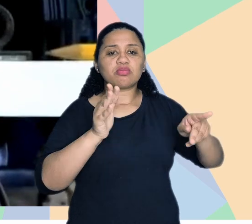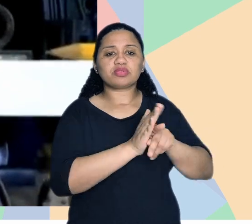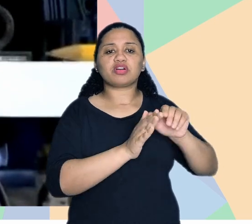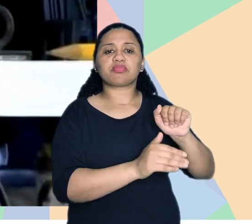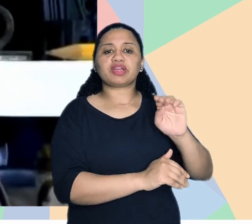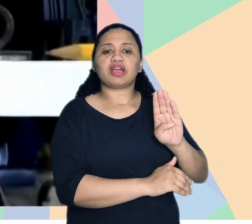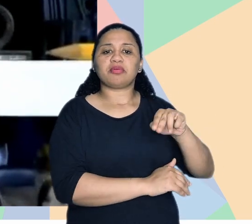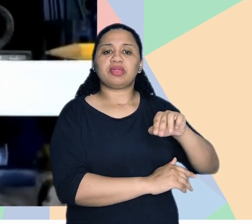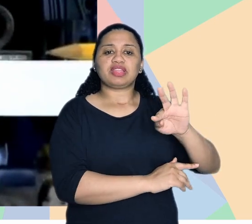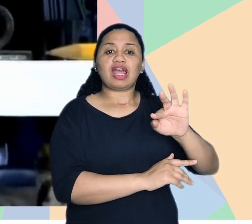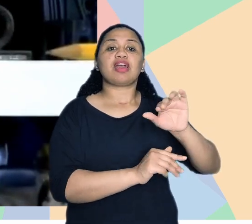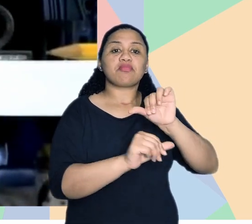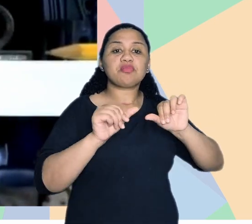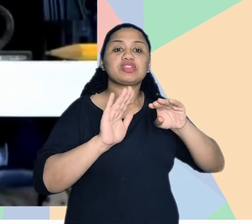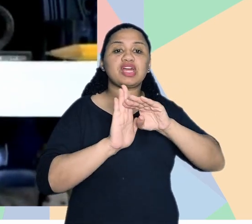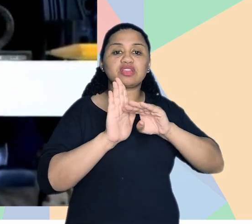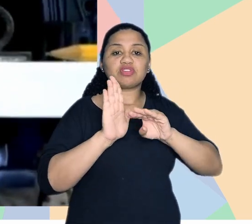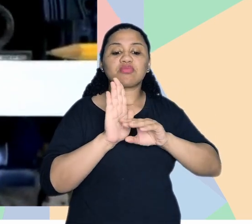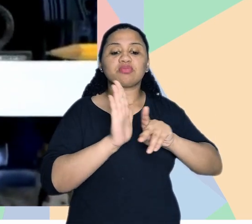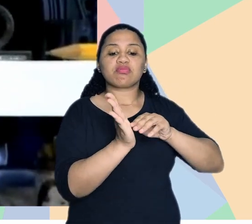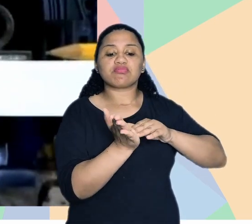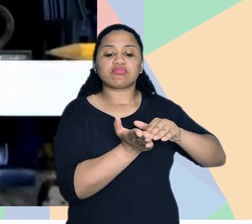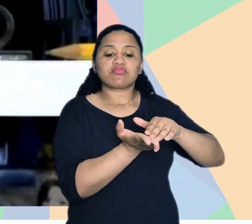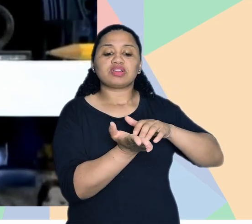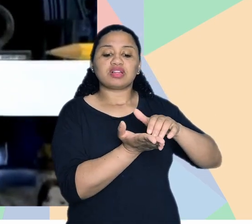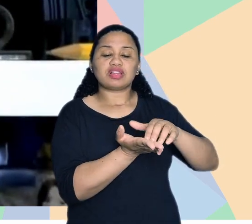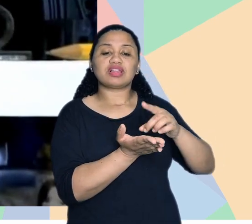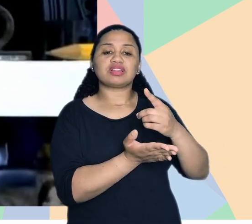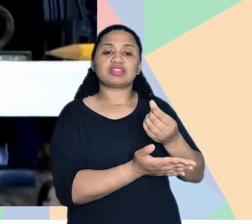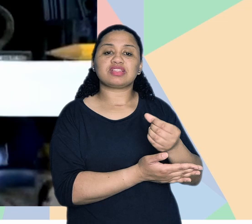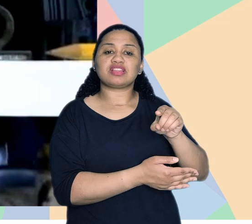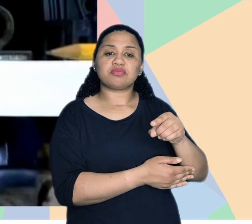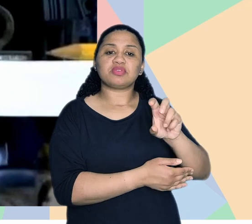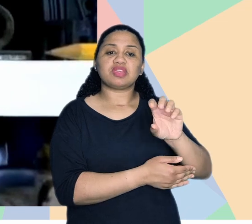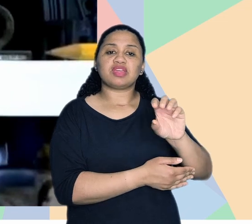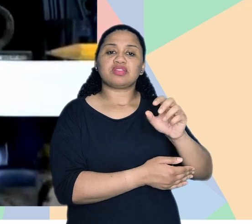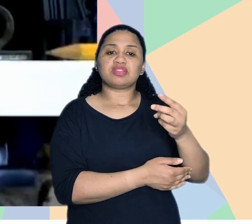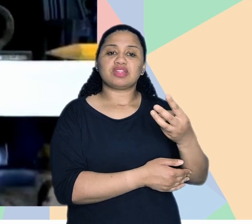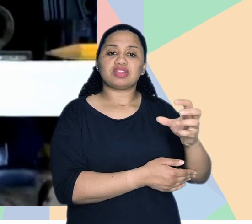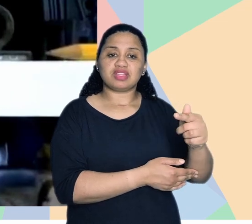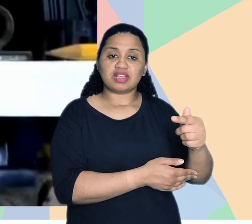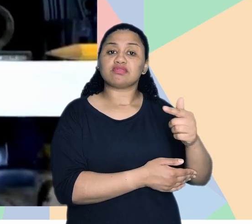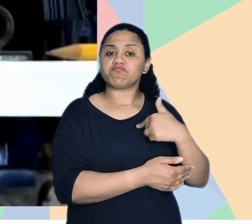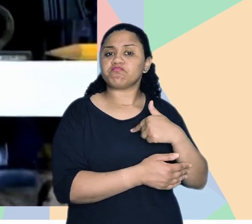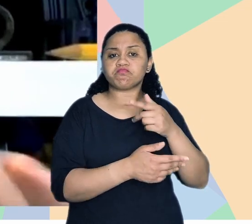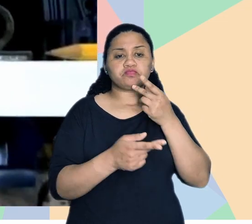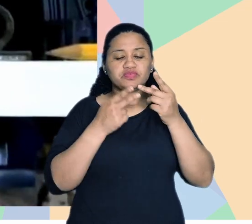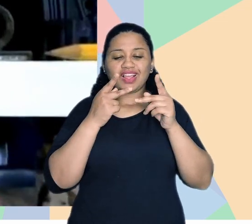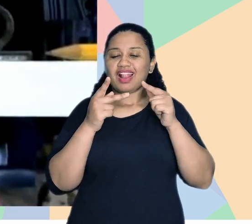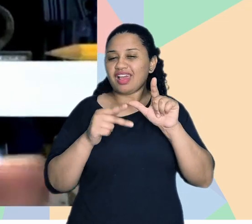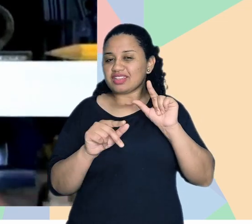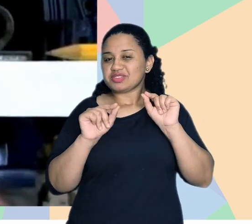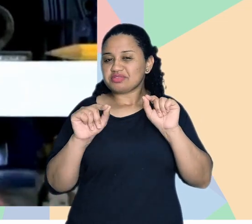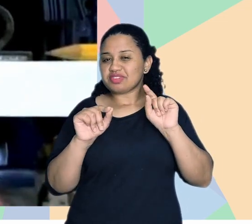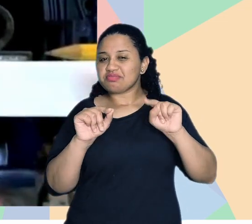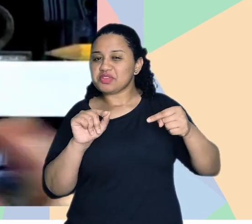Participando das discussões da BNT pra revisão da norma de sinalização Tati no Piso, que é 16.537. E aí eu já coloco aqui